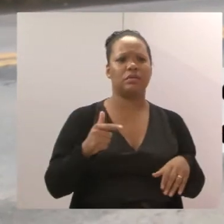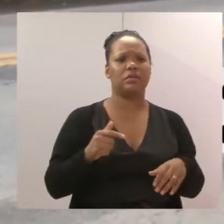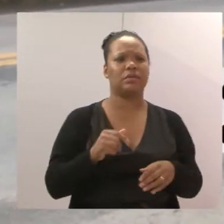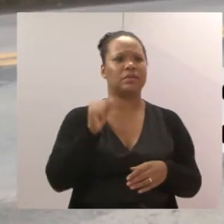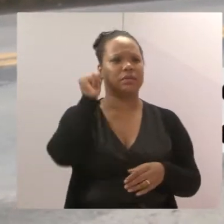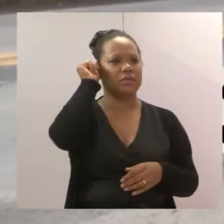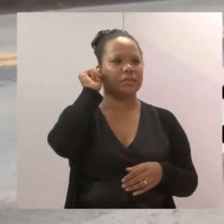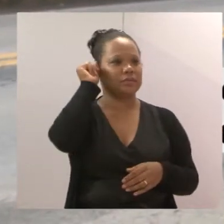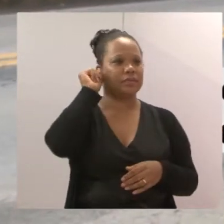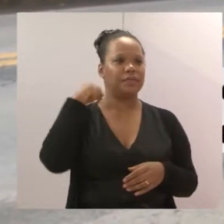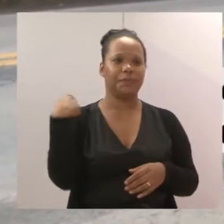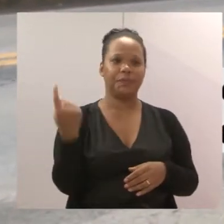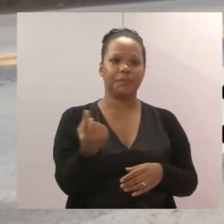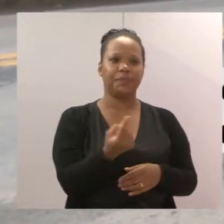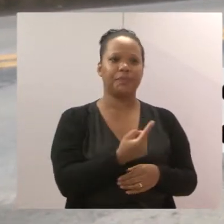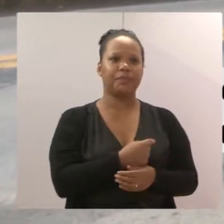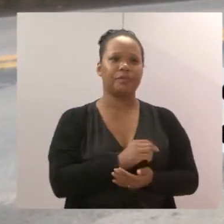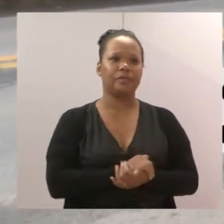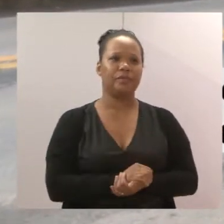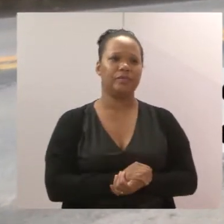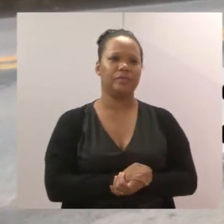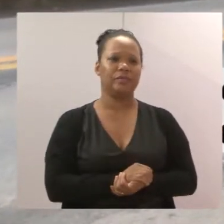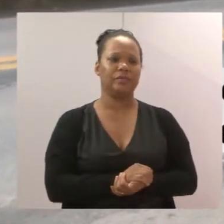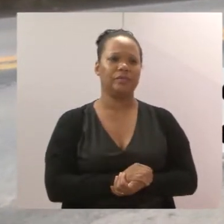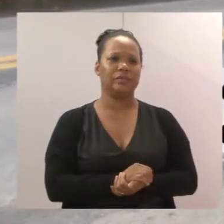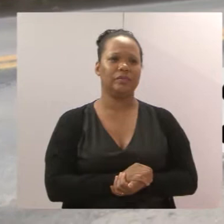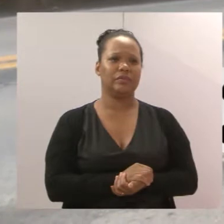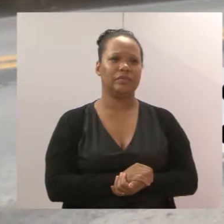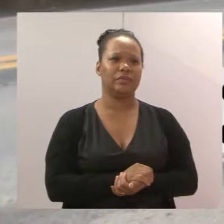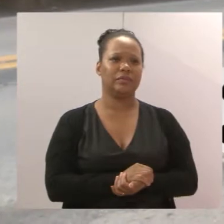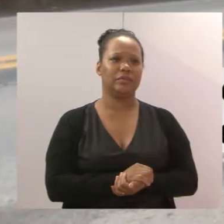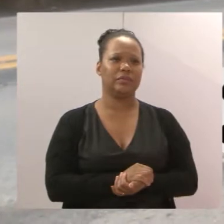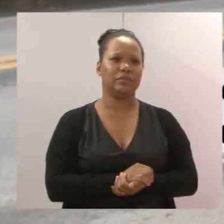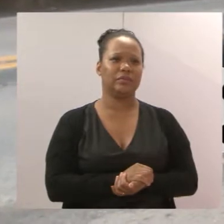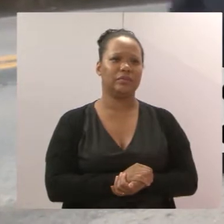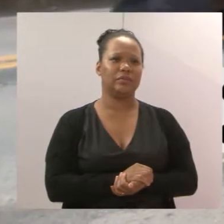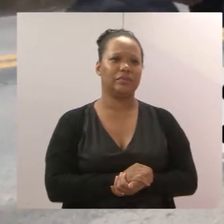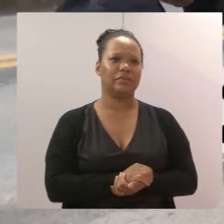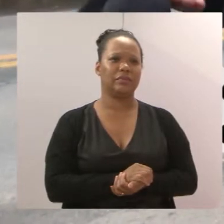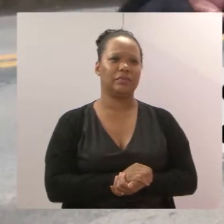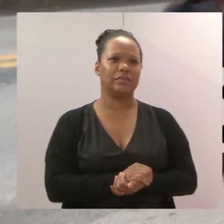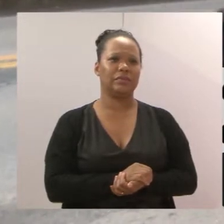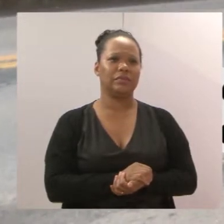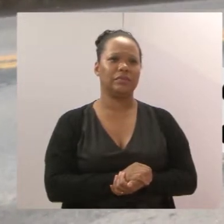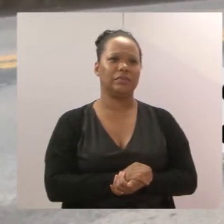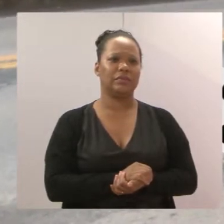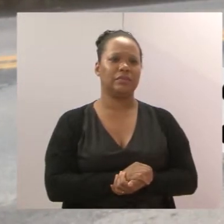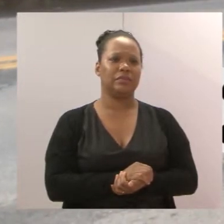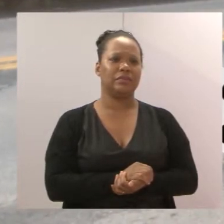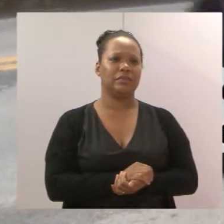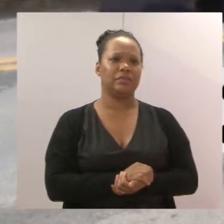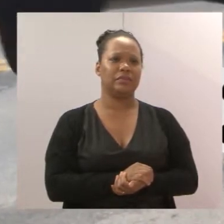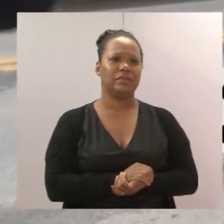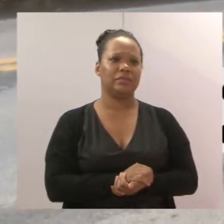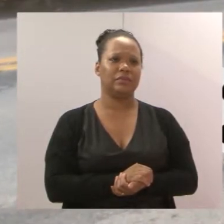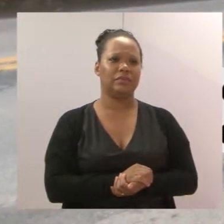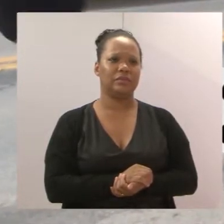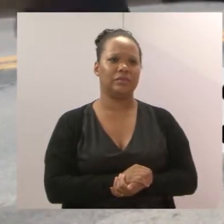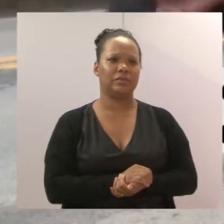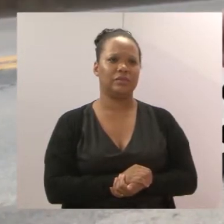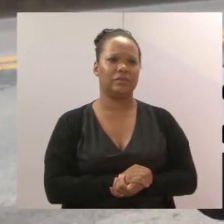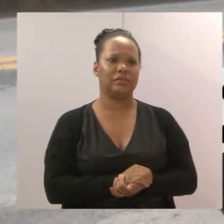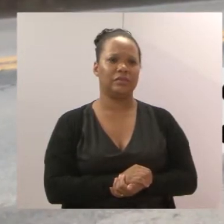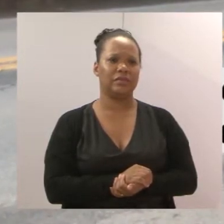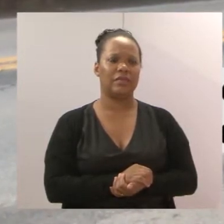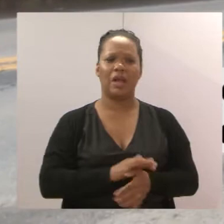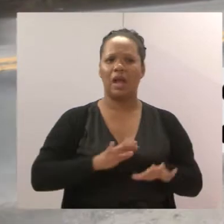vezes nós, que estamos em condição precária, não temos condição de vir com